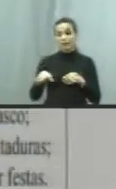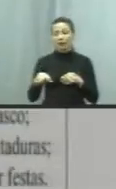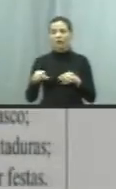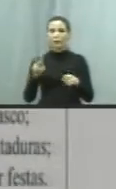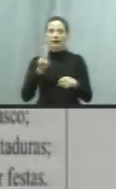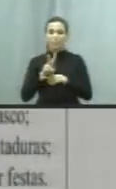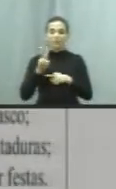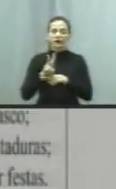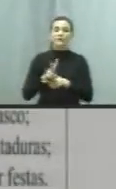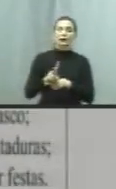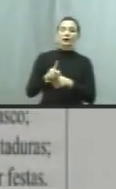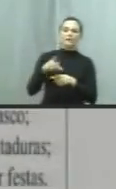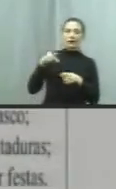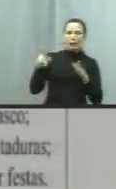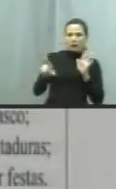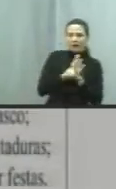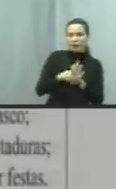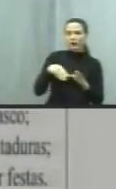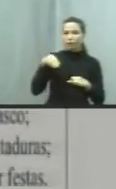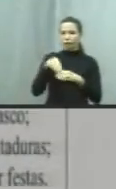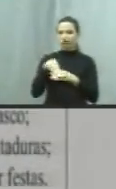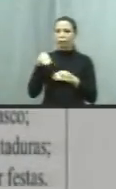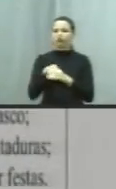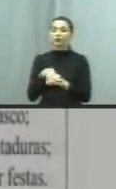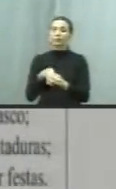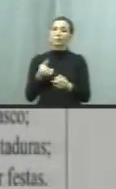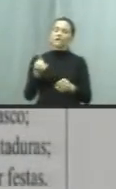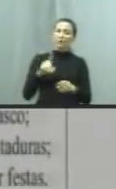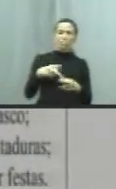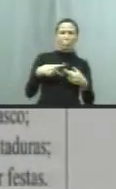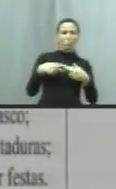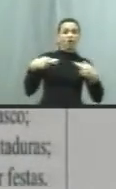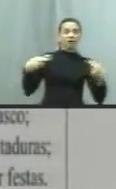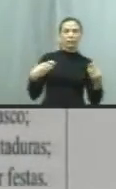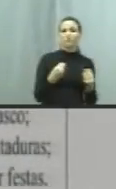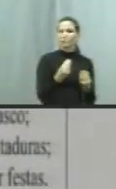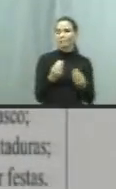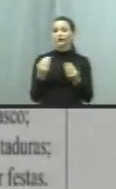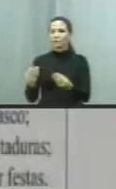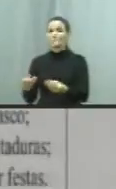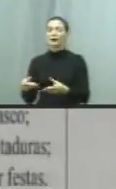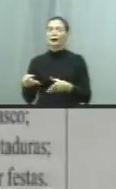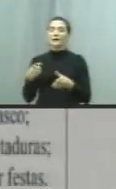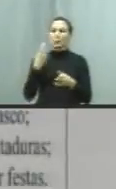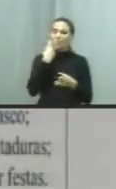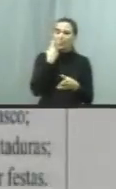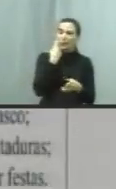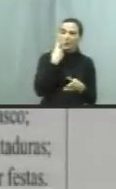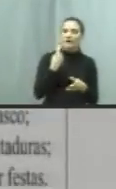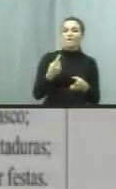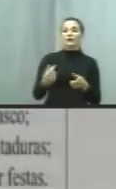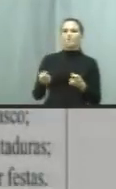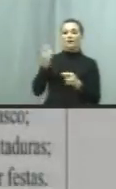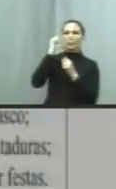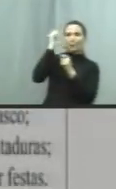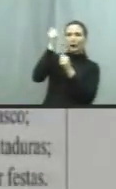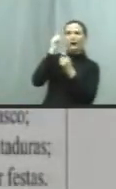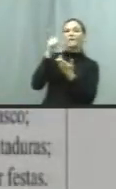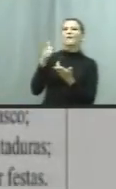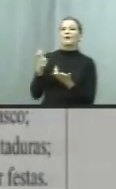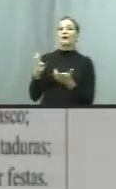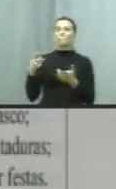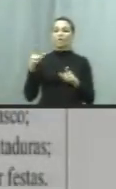fiscalizar, propor leis, votar, e não são funções distribuir peixe, carro de pipa, pagar churrasco,